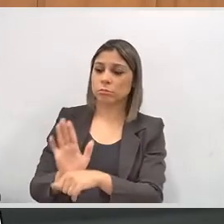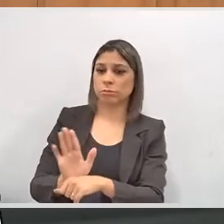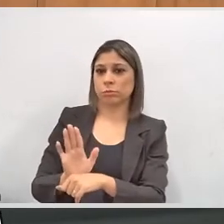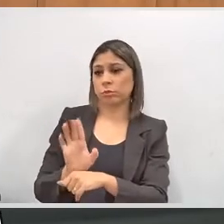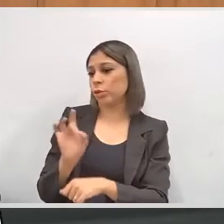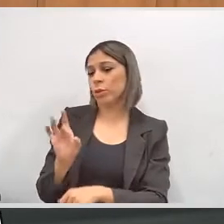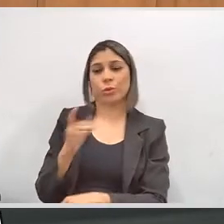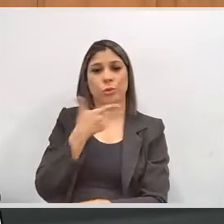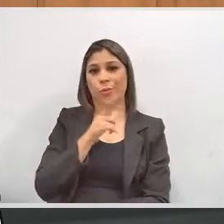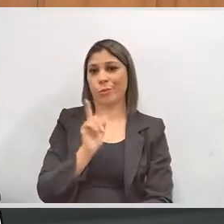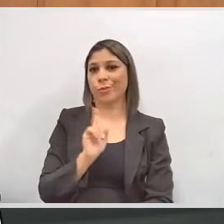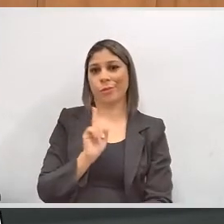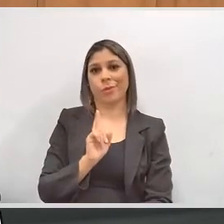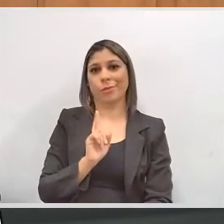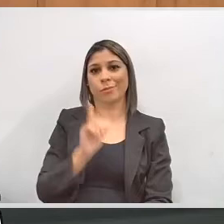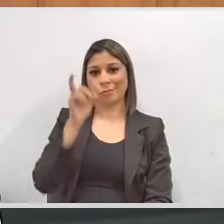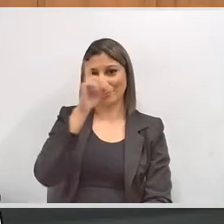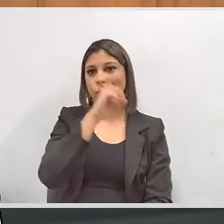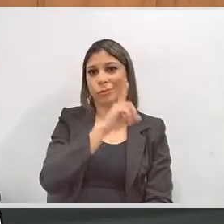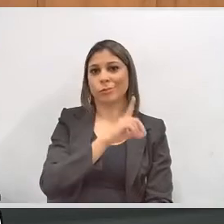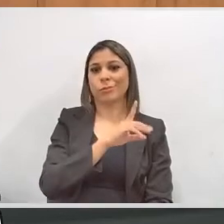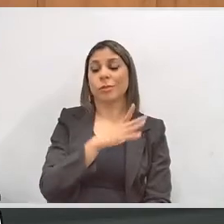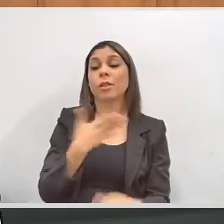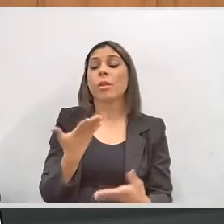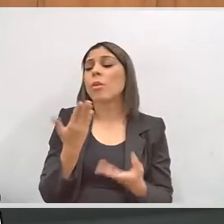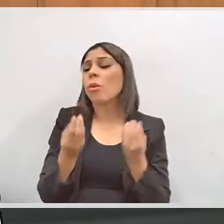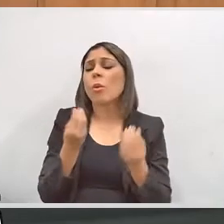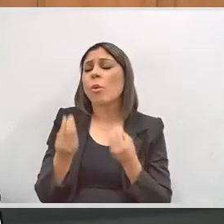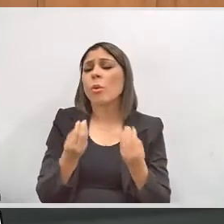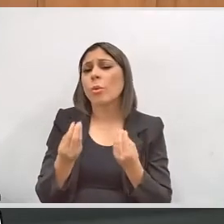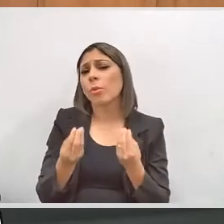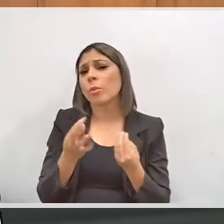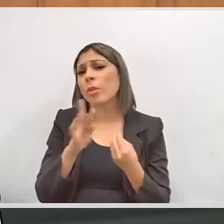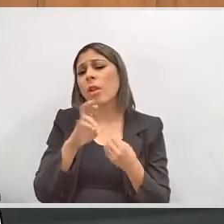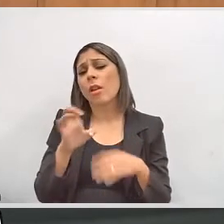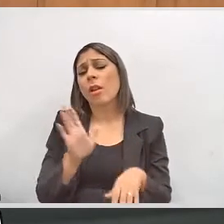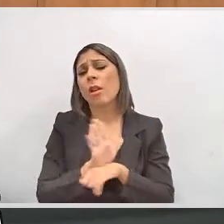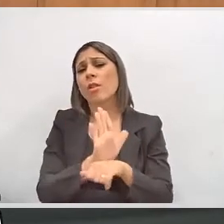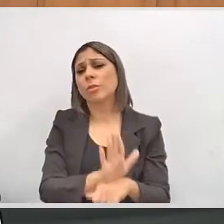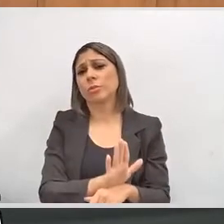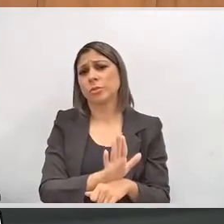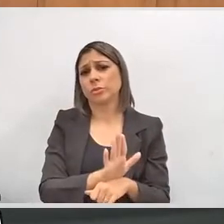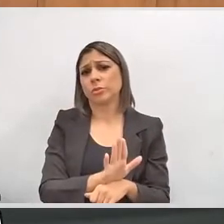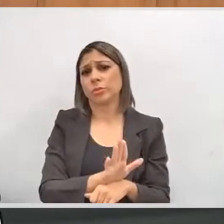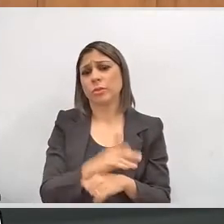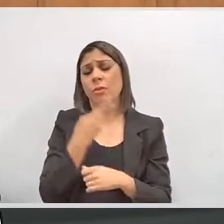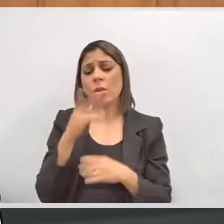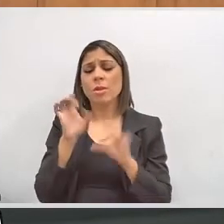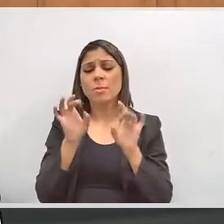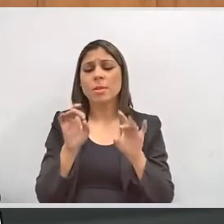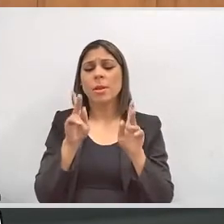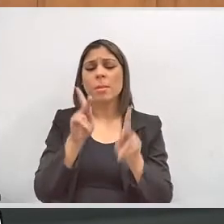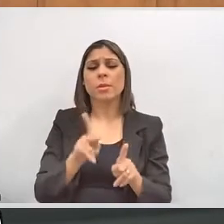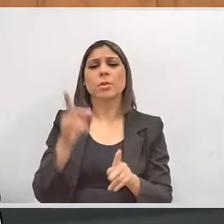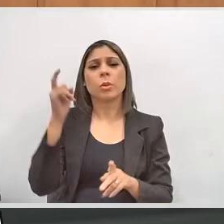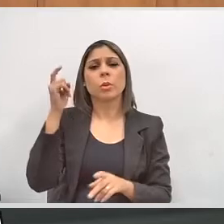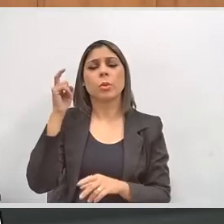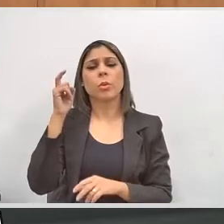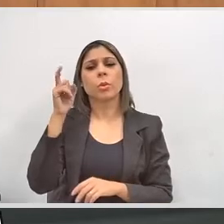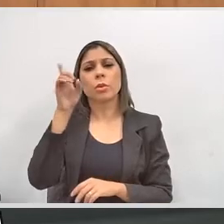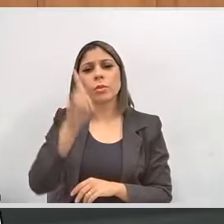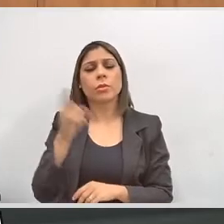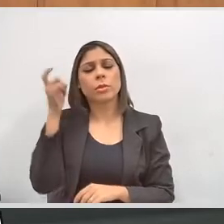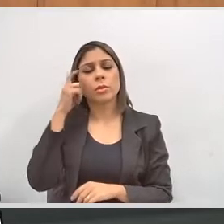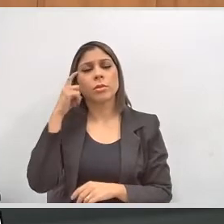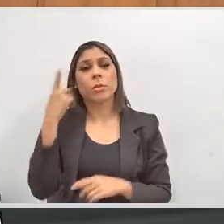apoiado, porque realmente sozinho ele vai ter dificuldades. Então, quais seriam essas condições que você disse que são especiais para a pessoa com